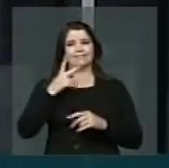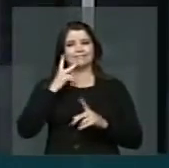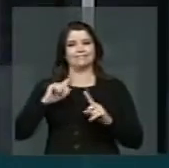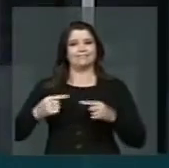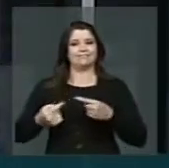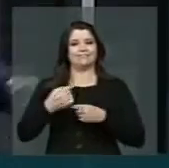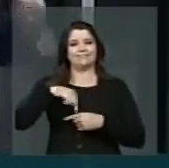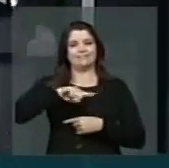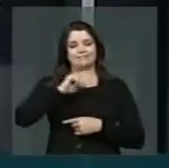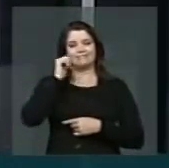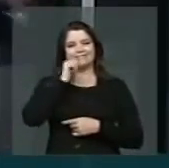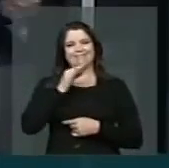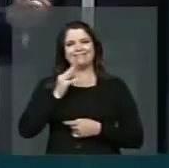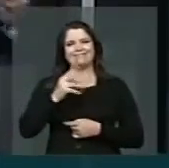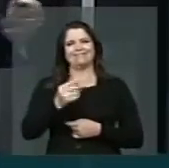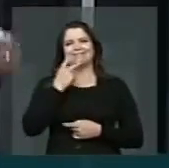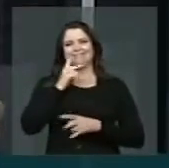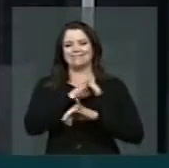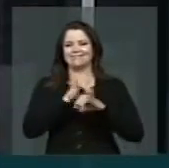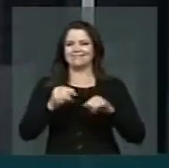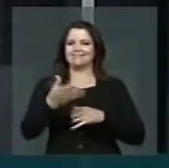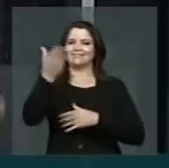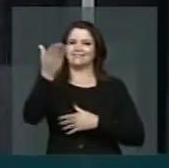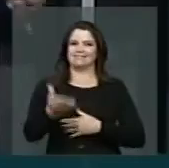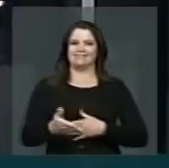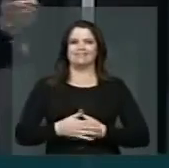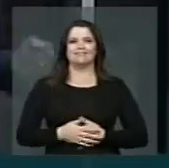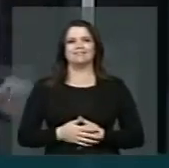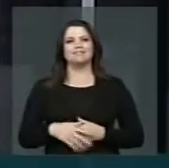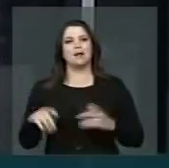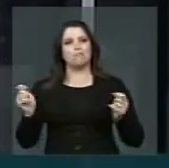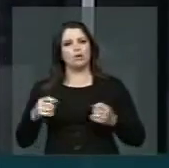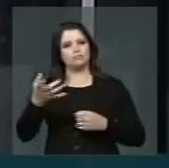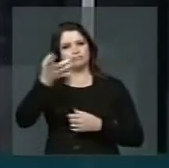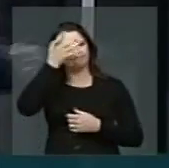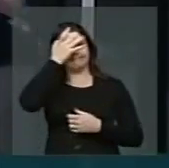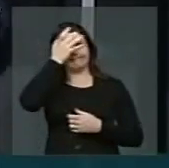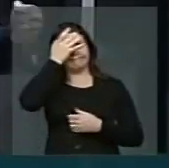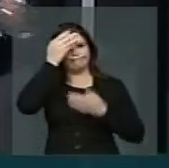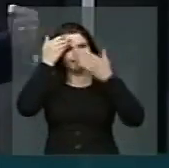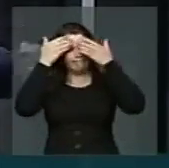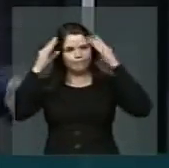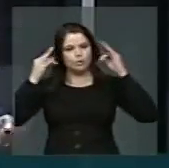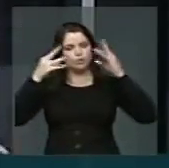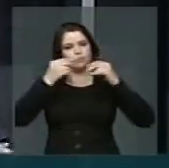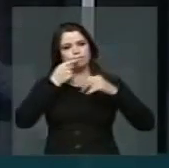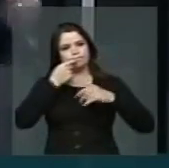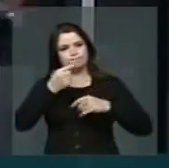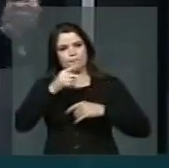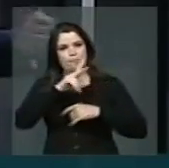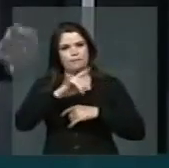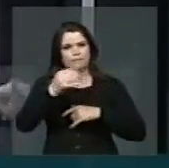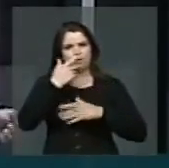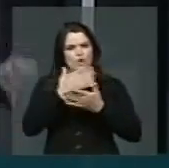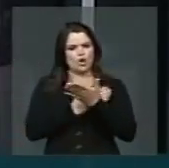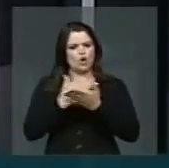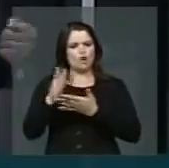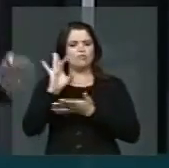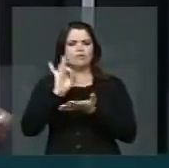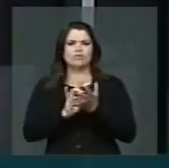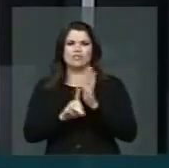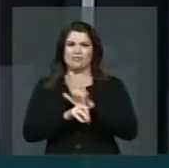senhora, mas para que a senhora seja consciente de que aqui a pouco começa a